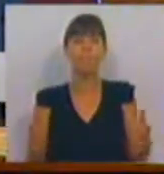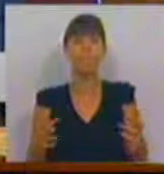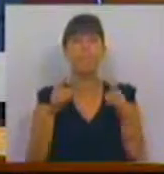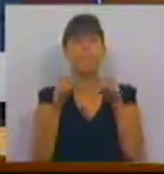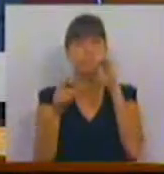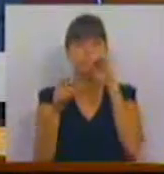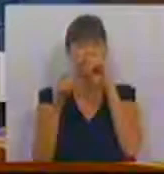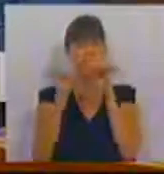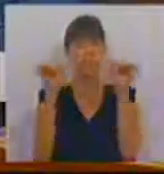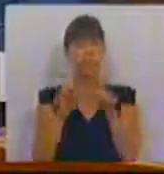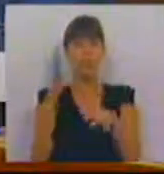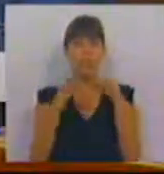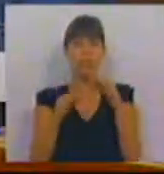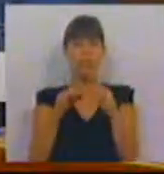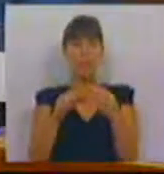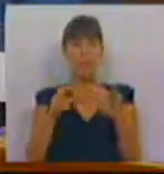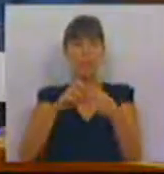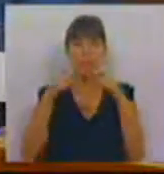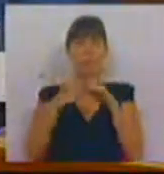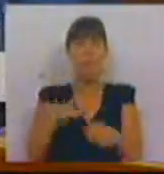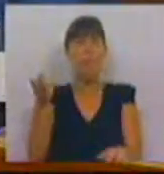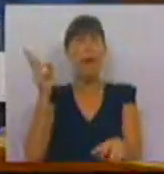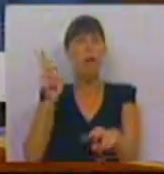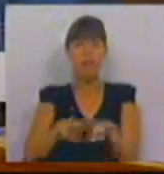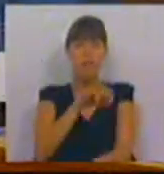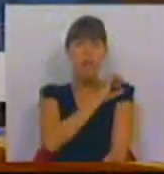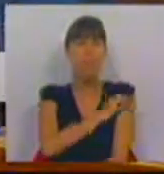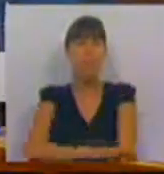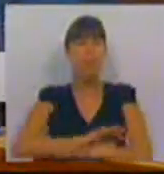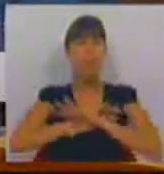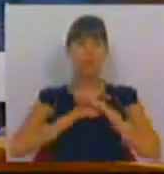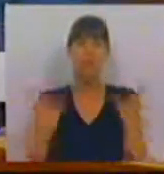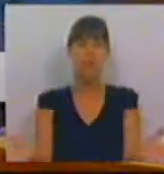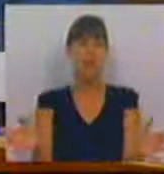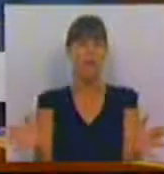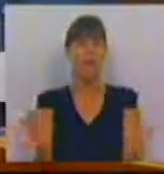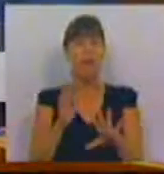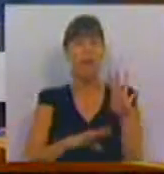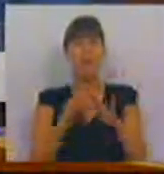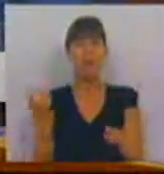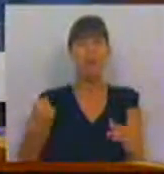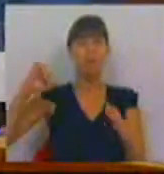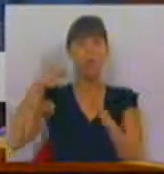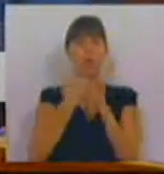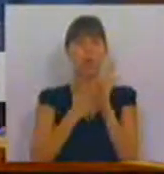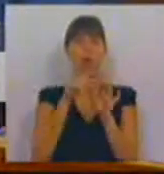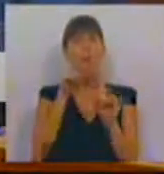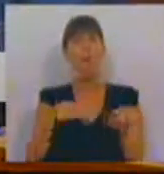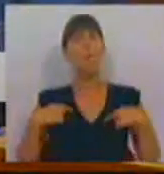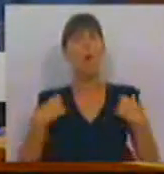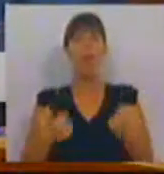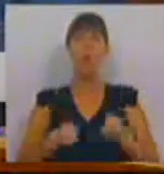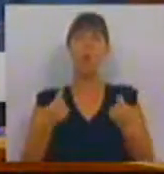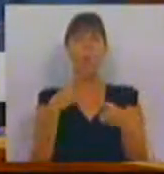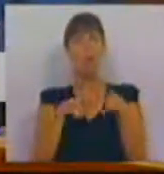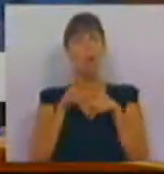Pôs o sistema de justiça de arrastos. Tem as prisões uma miséria. E, para ti, em constitucionalidades, não é capaz de ter uma